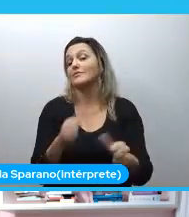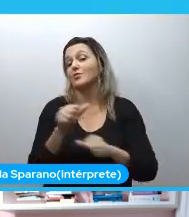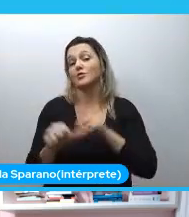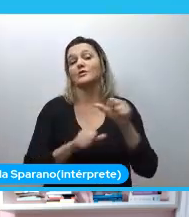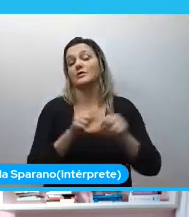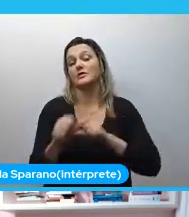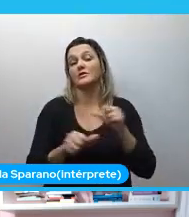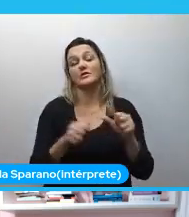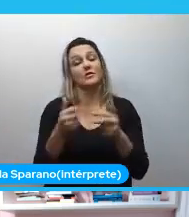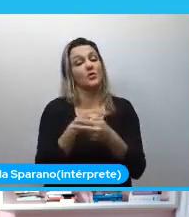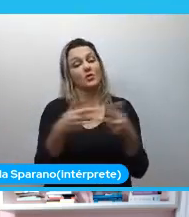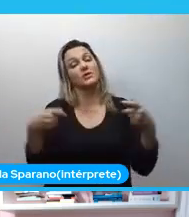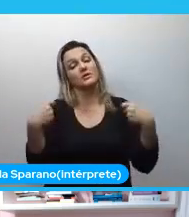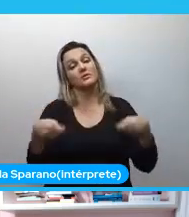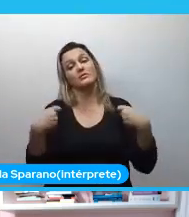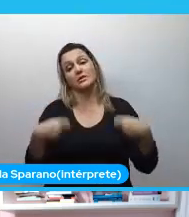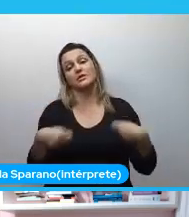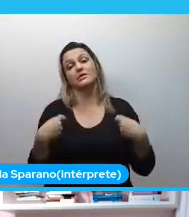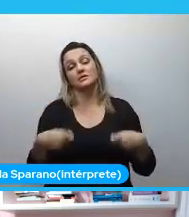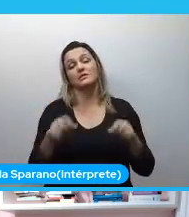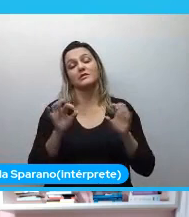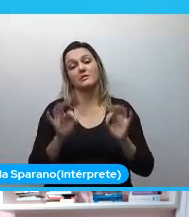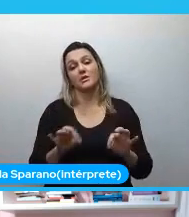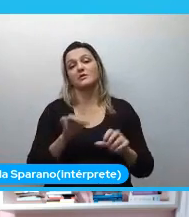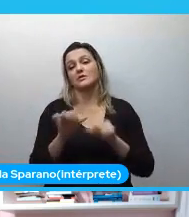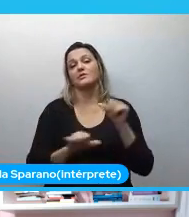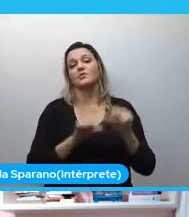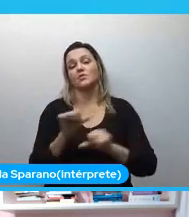coisas precisam mudar aceitar que a gente precisa mudar